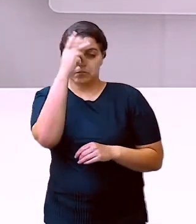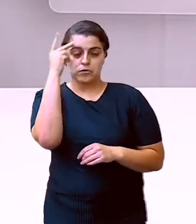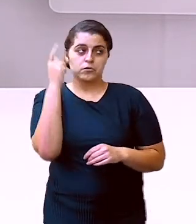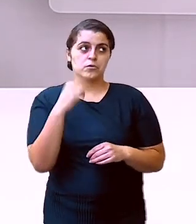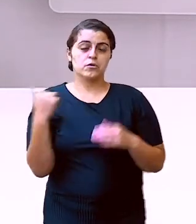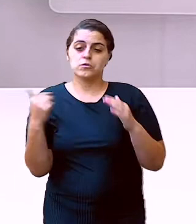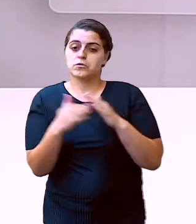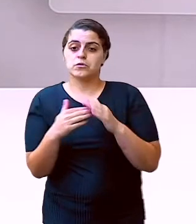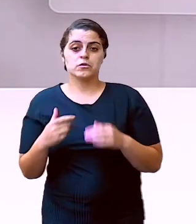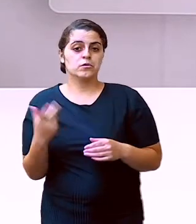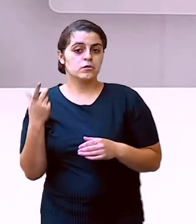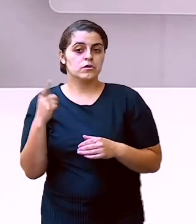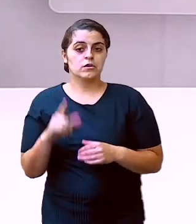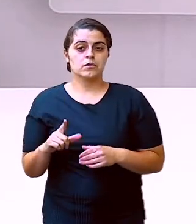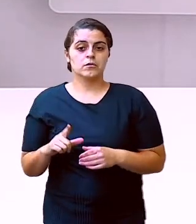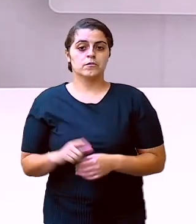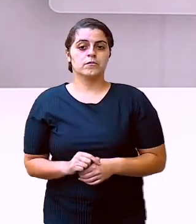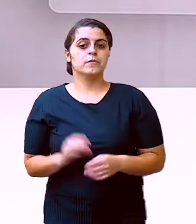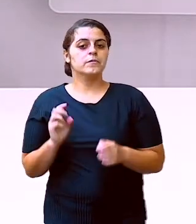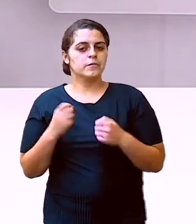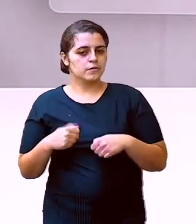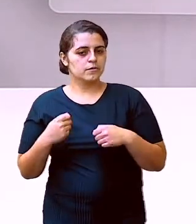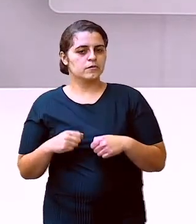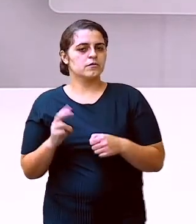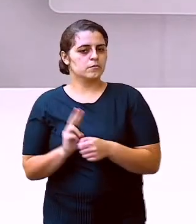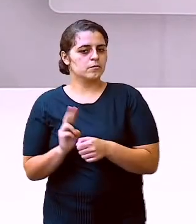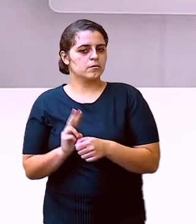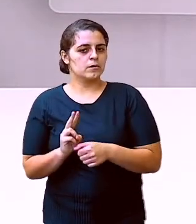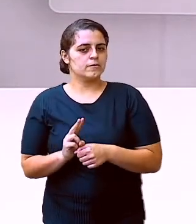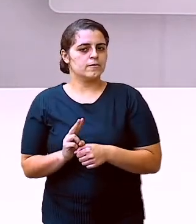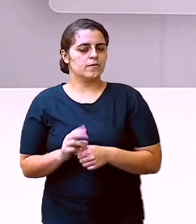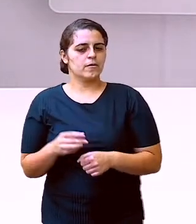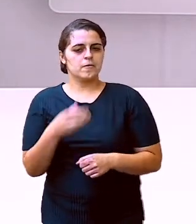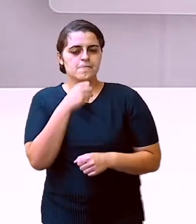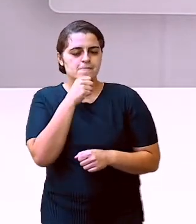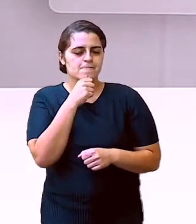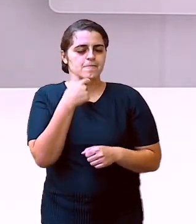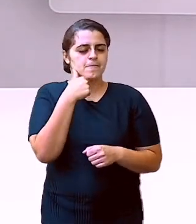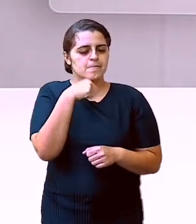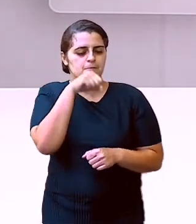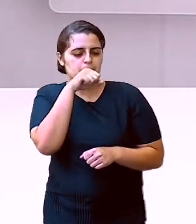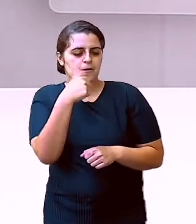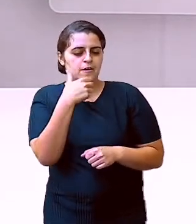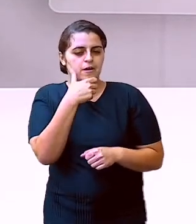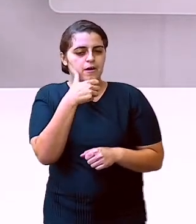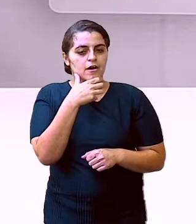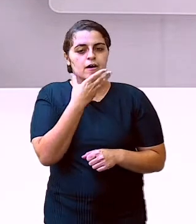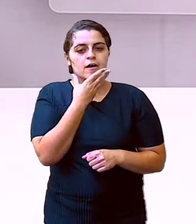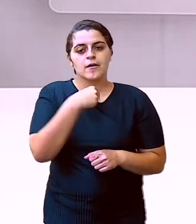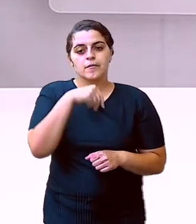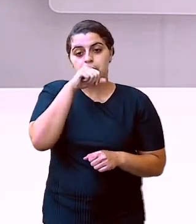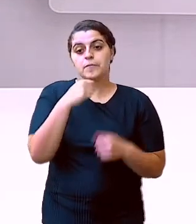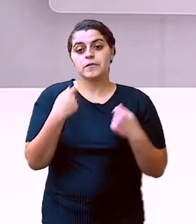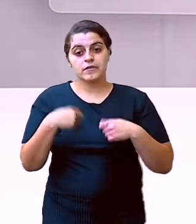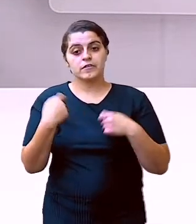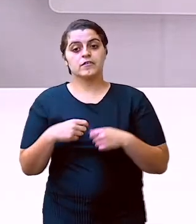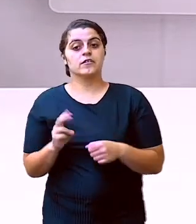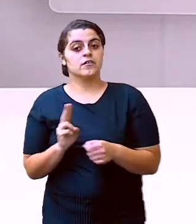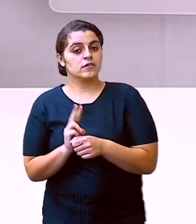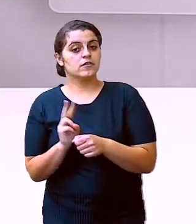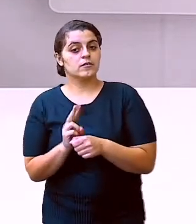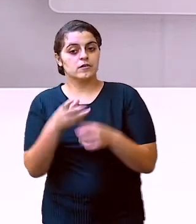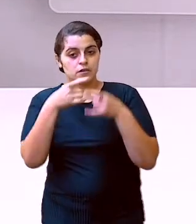Nós precisamos nos cuidar. Mesmo o papai, a vovó, o vovô que já tenha vacinado, tem que continuar